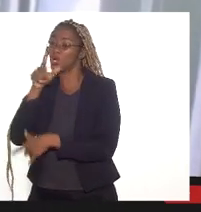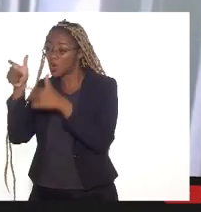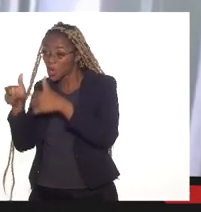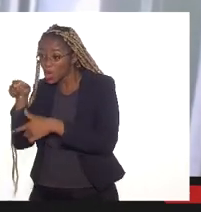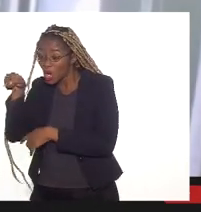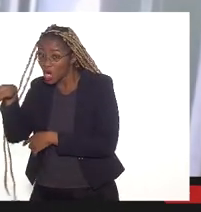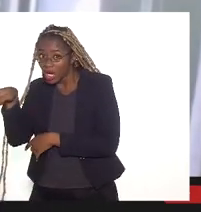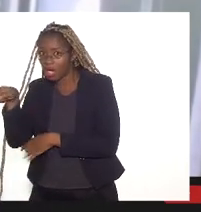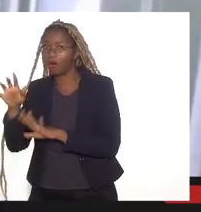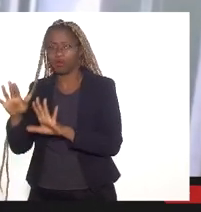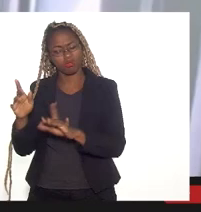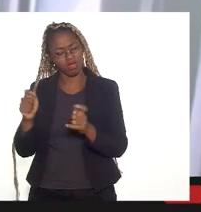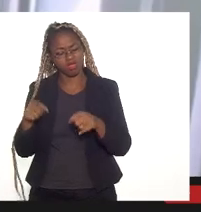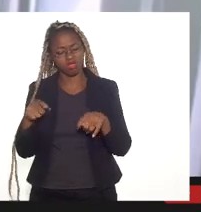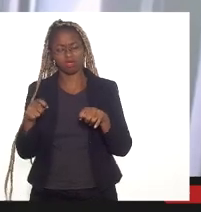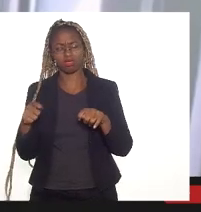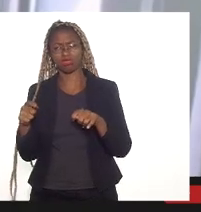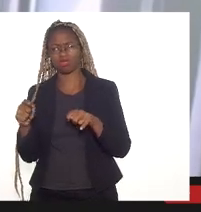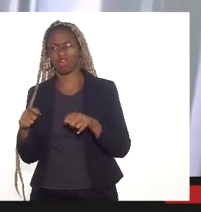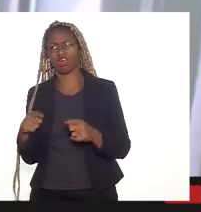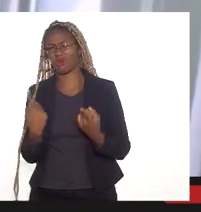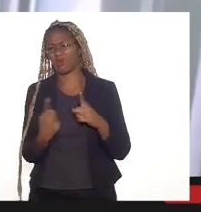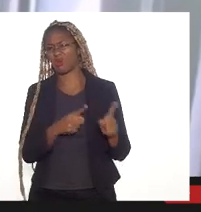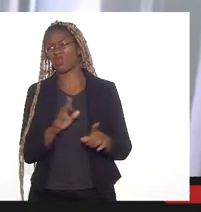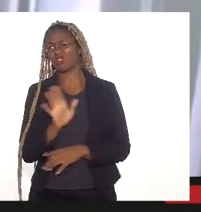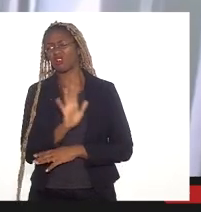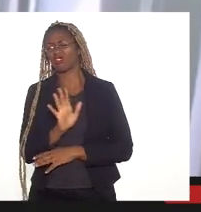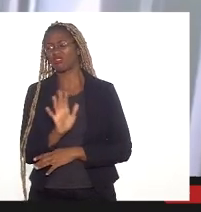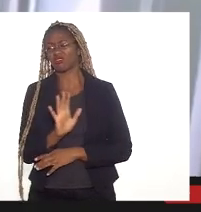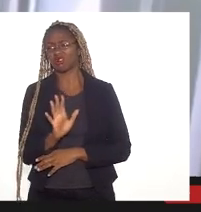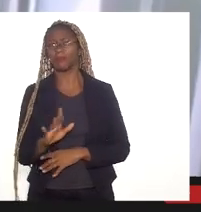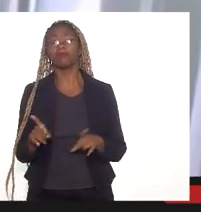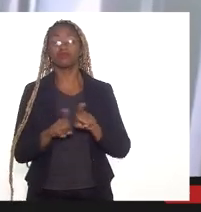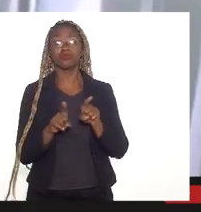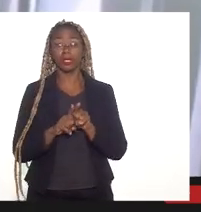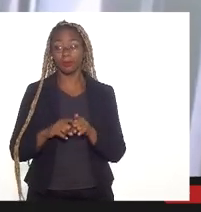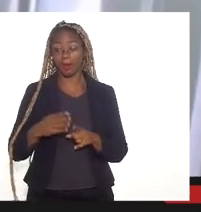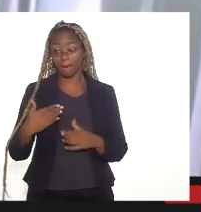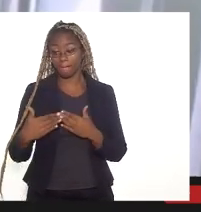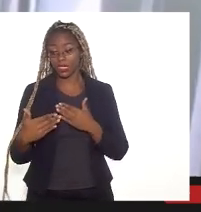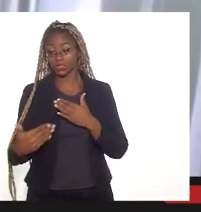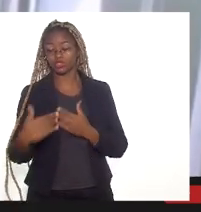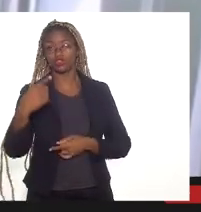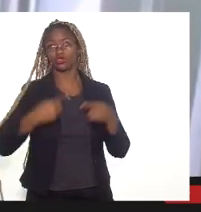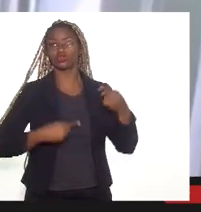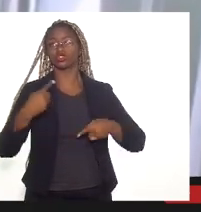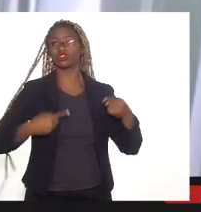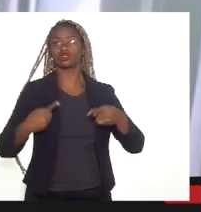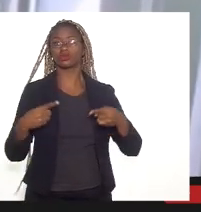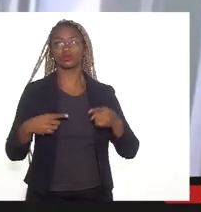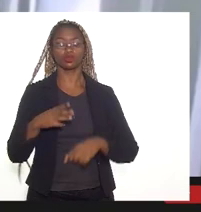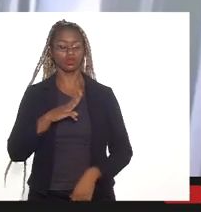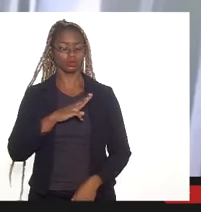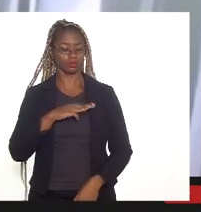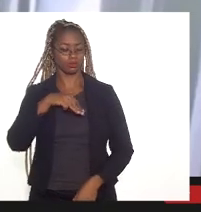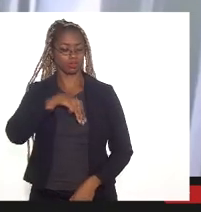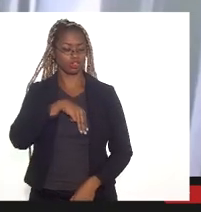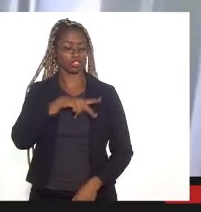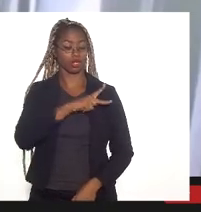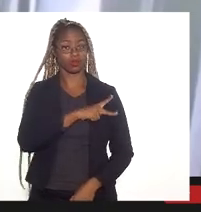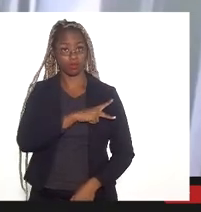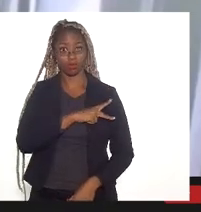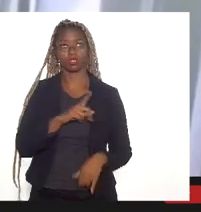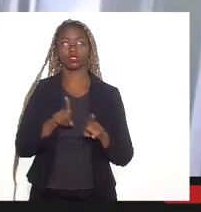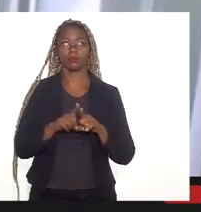sediar o empreendimento. Há um processo também de discussão por parte do Ministério Público Federal sobre o processo de doação